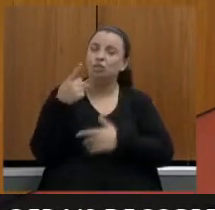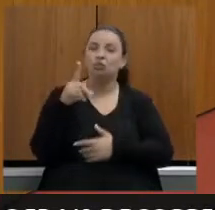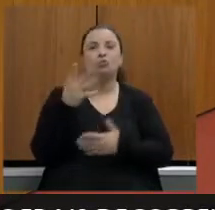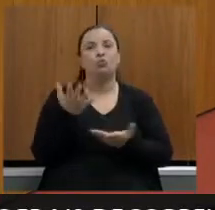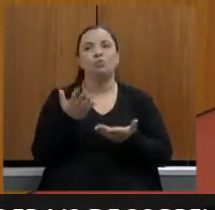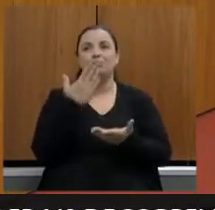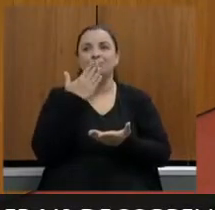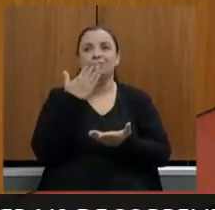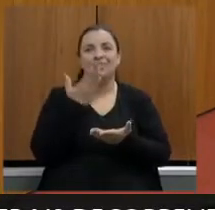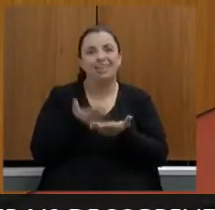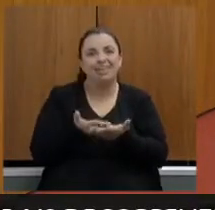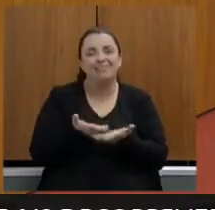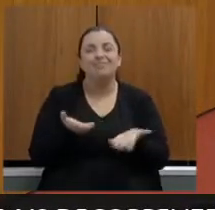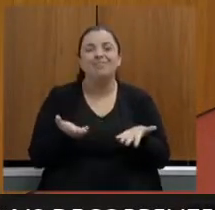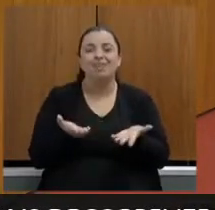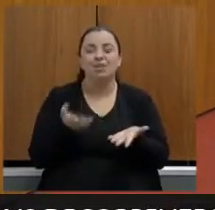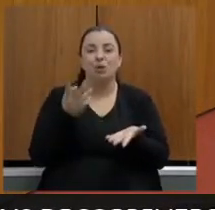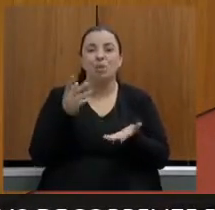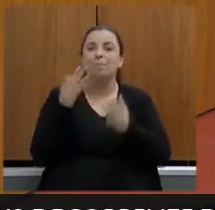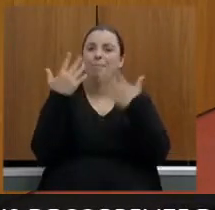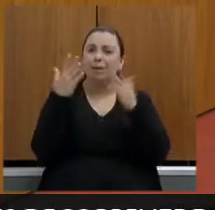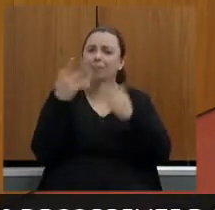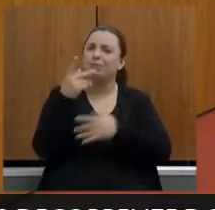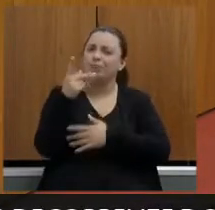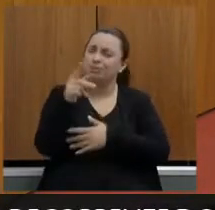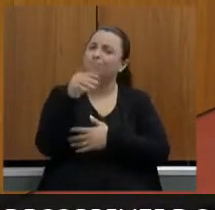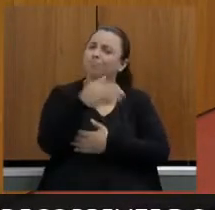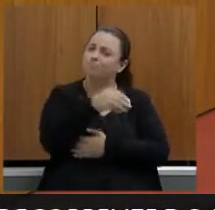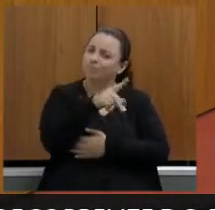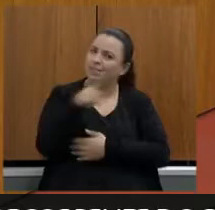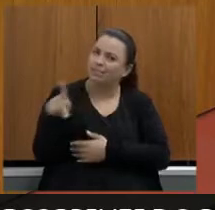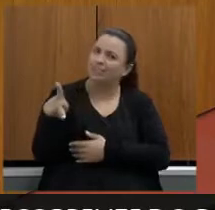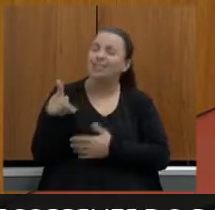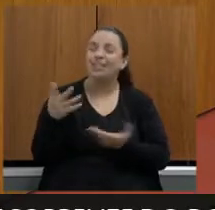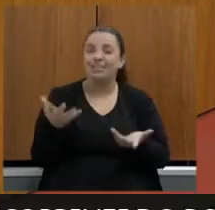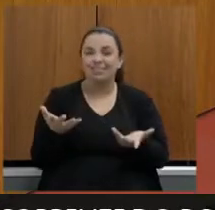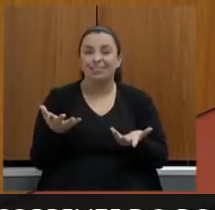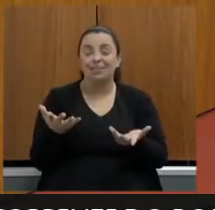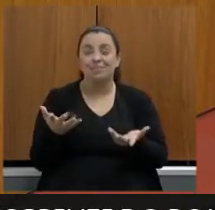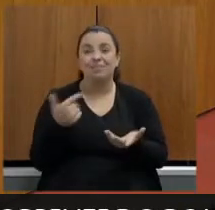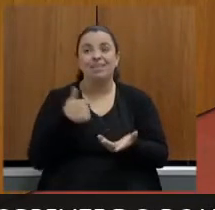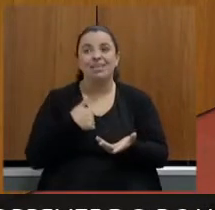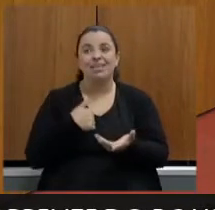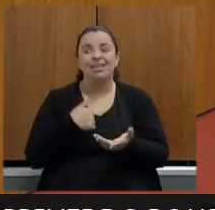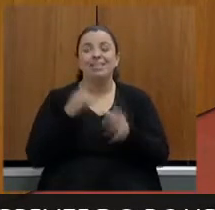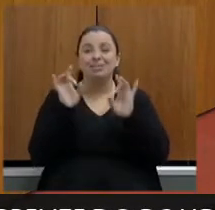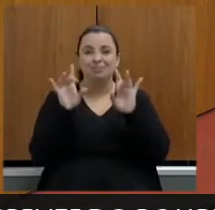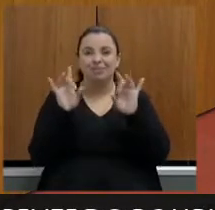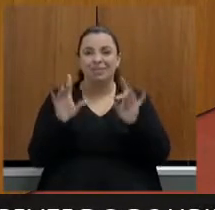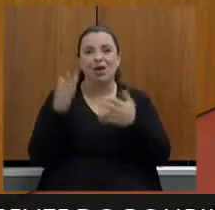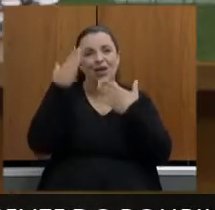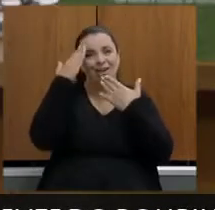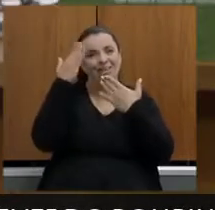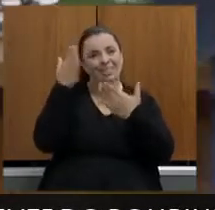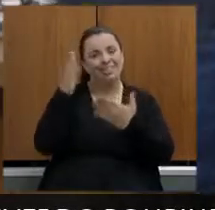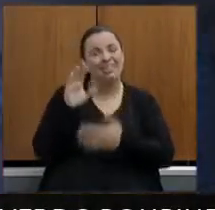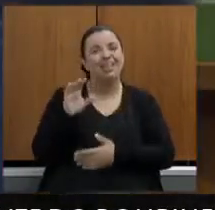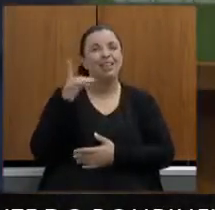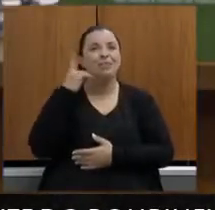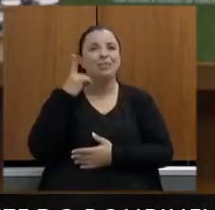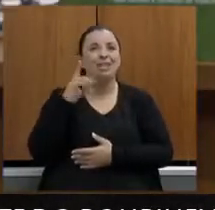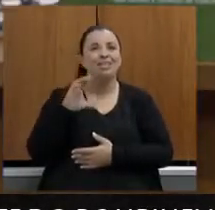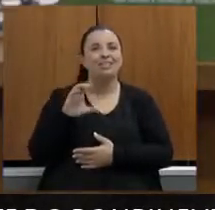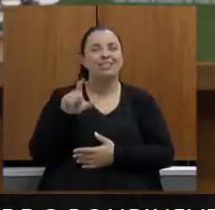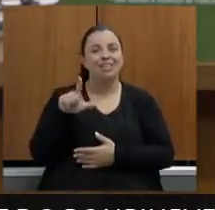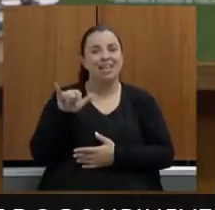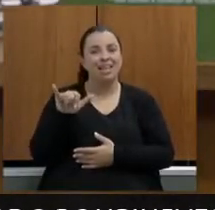parabenizar a vossa excelência pela presidência fazer um agradecimento especial né a deputada Celise pelas palavras